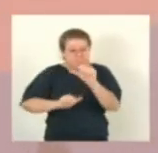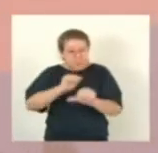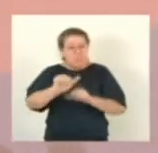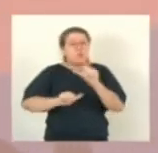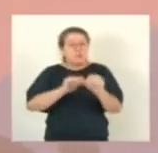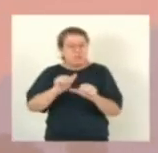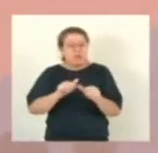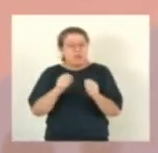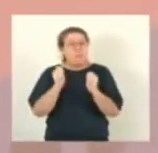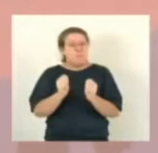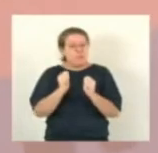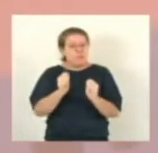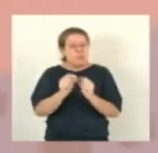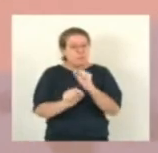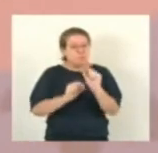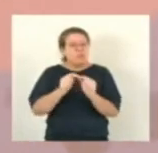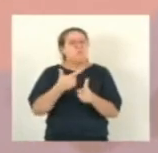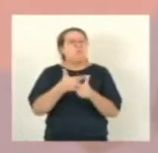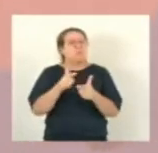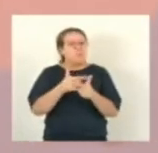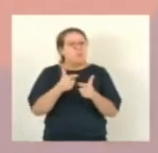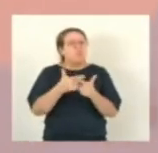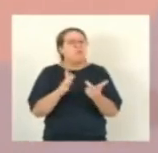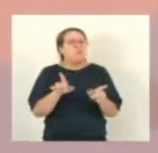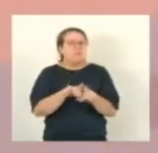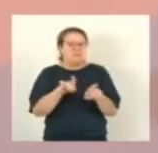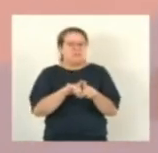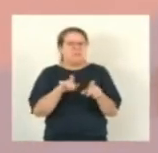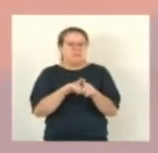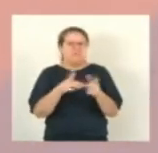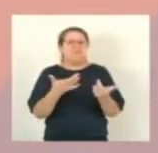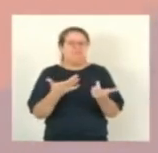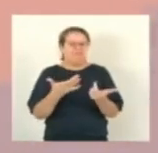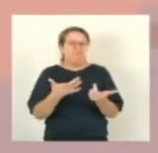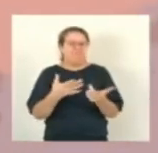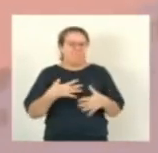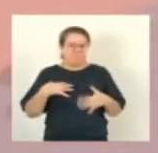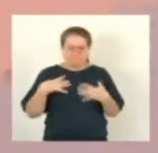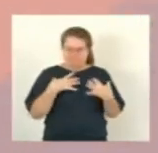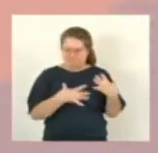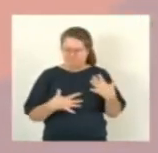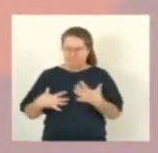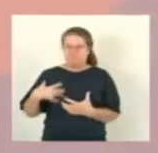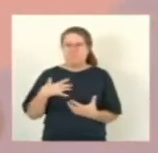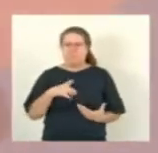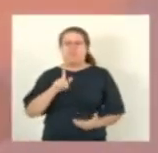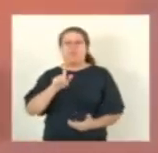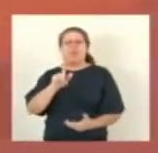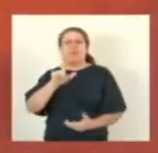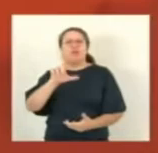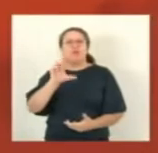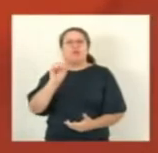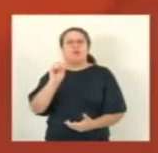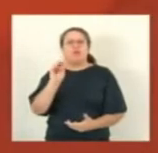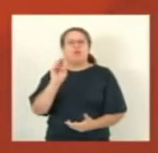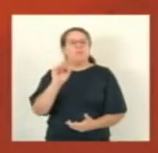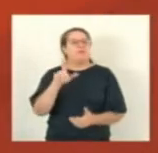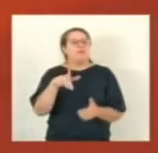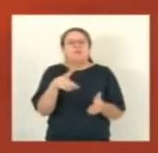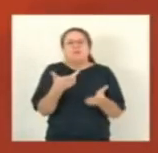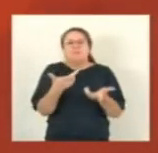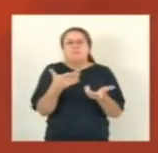fazer com que a medula passe a produzir glóbulos vermelhos em excesso. Essa condição pode resultar numa doença chamada de